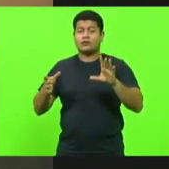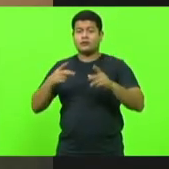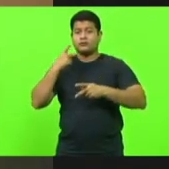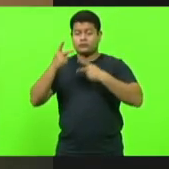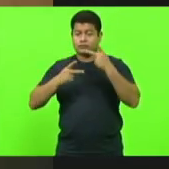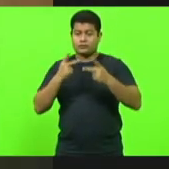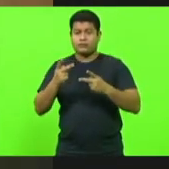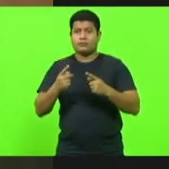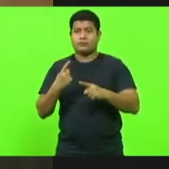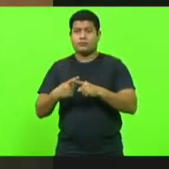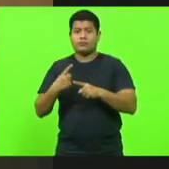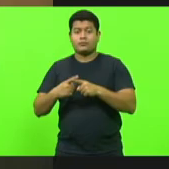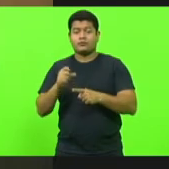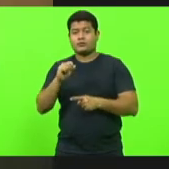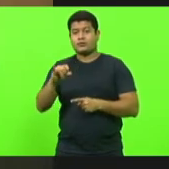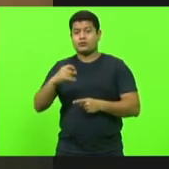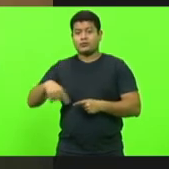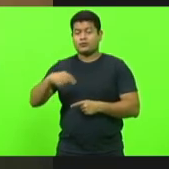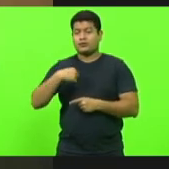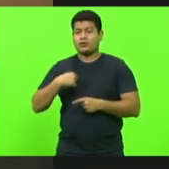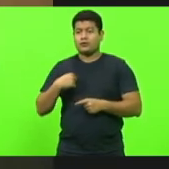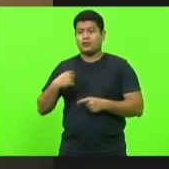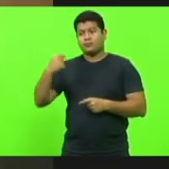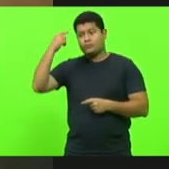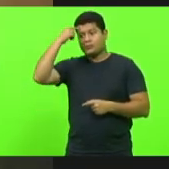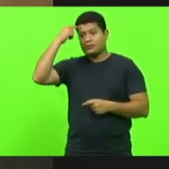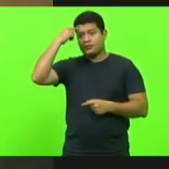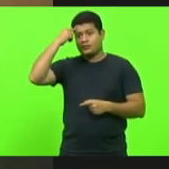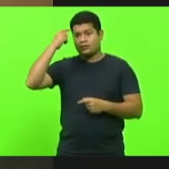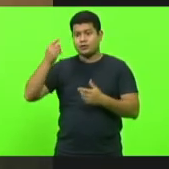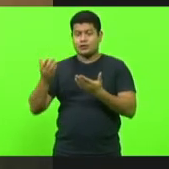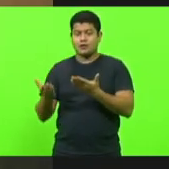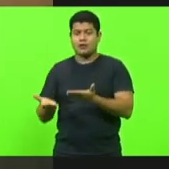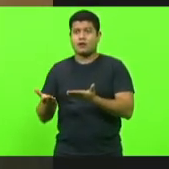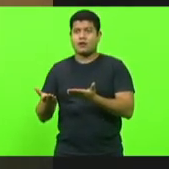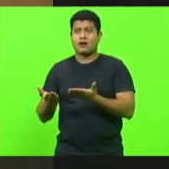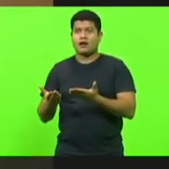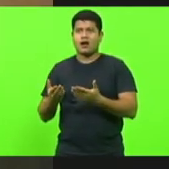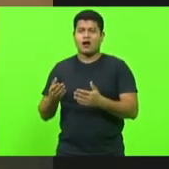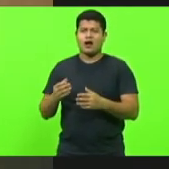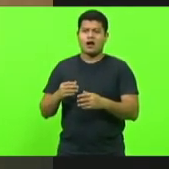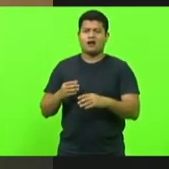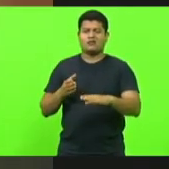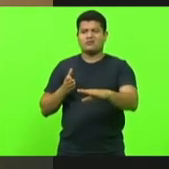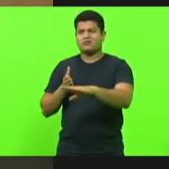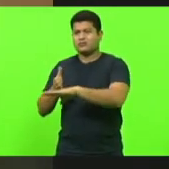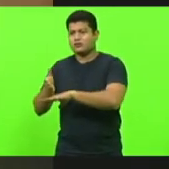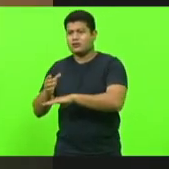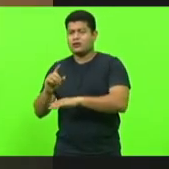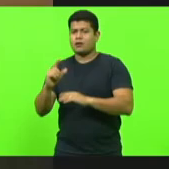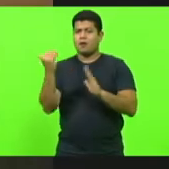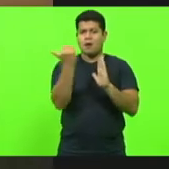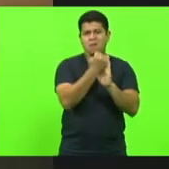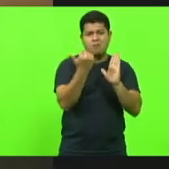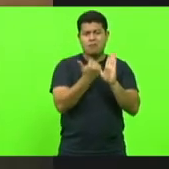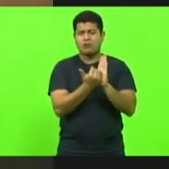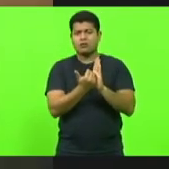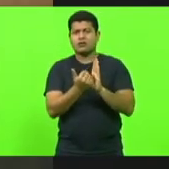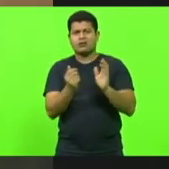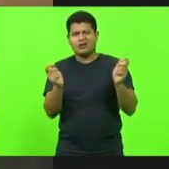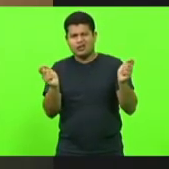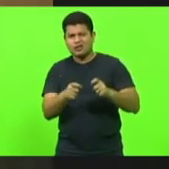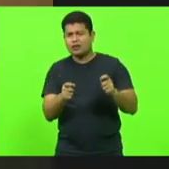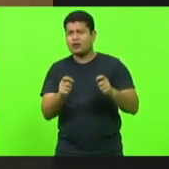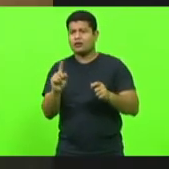se a gente for partir realmente com um negócio de intransigência isso pode pautar isso não pode tal deputado